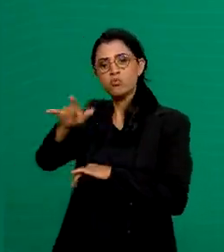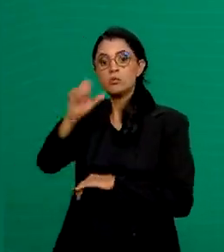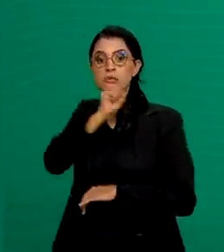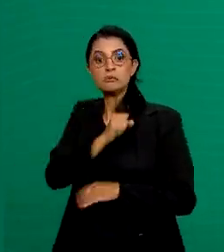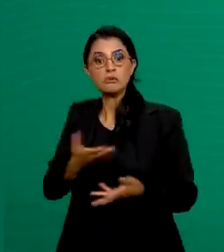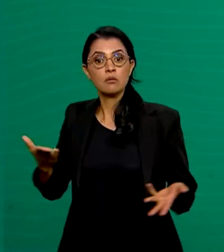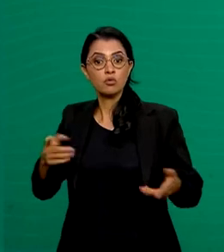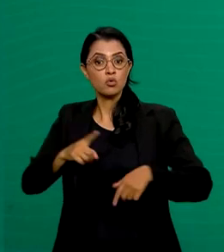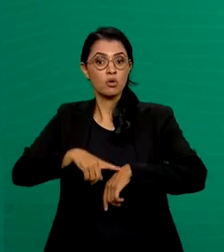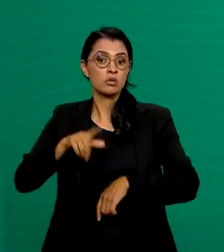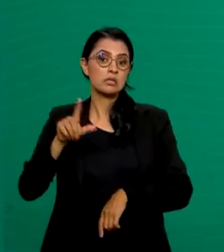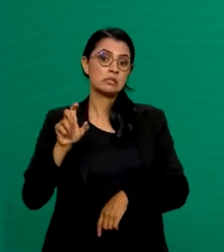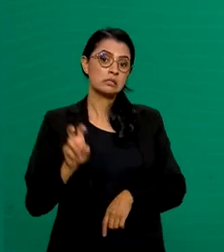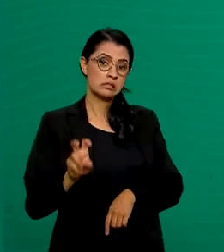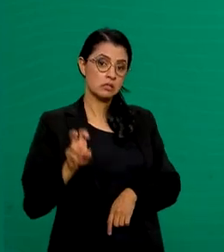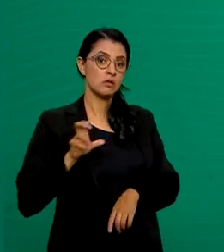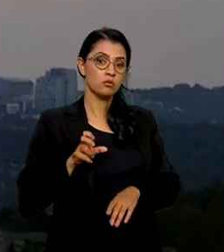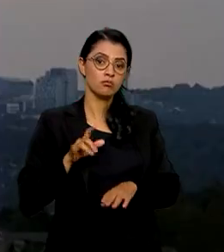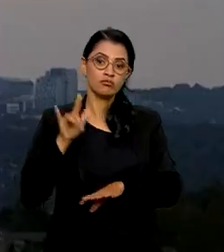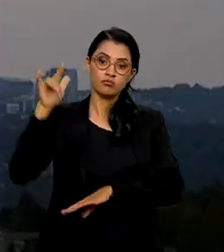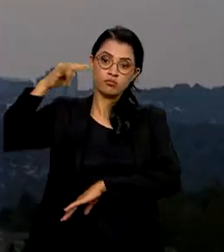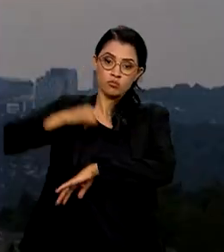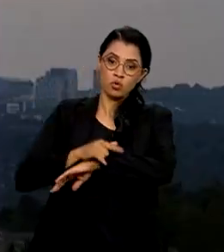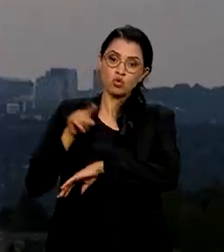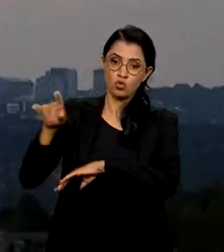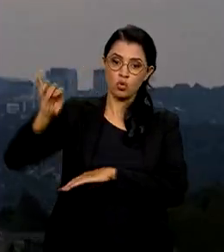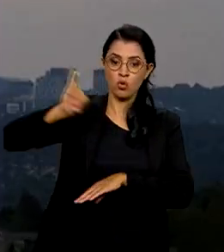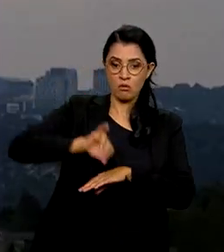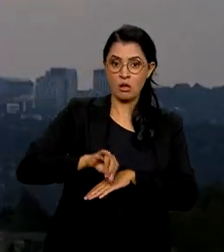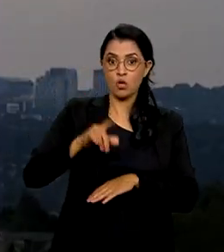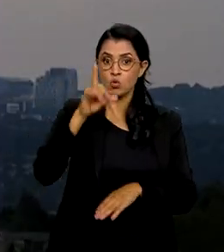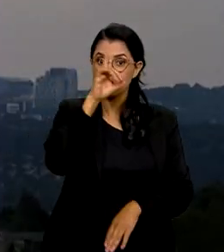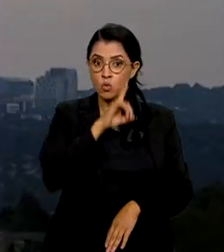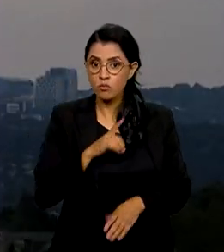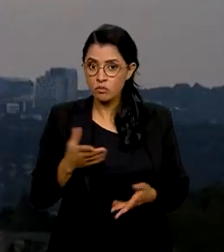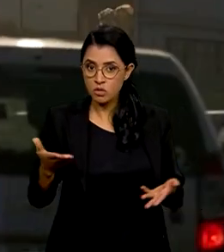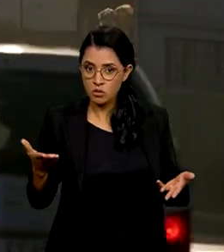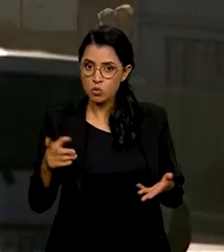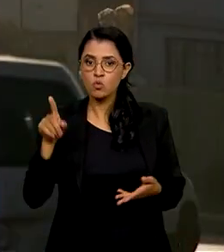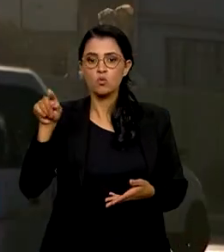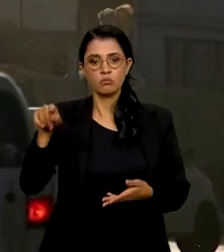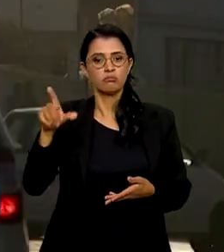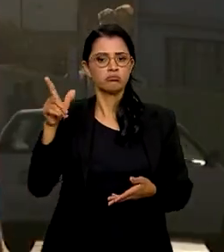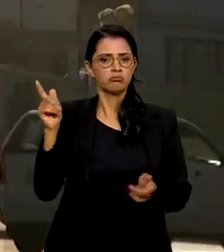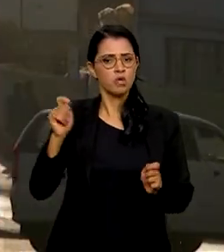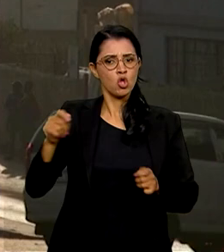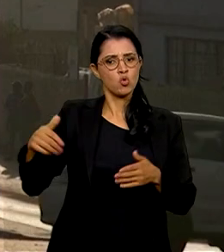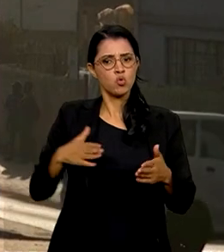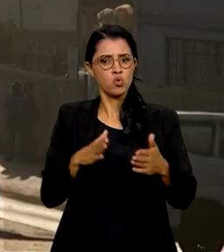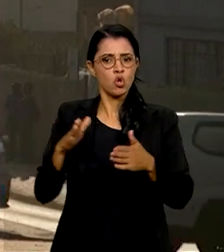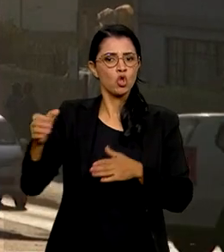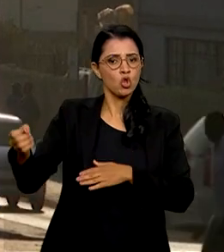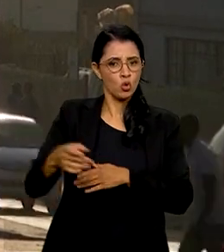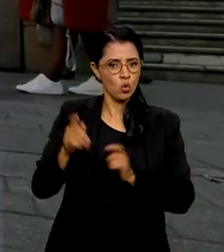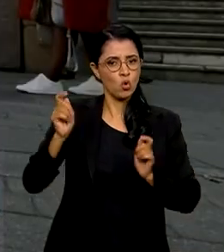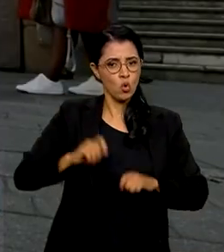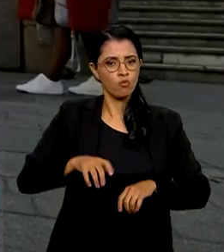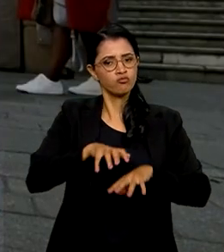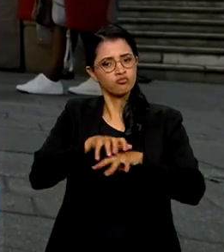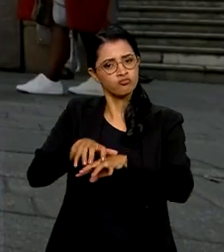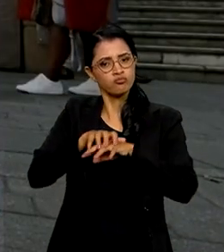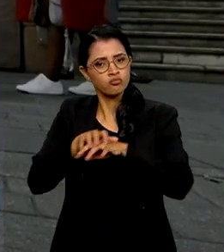sábado às 5 da tarde e pousou em Genesburgo neste domingo. A previsão é que a nova rota transporte